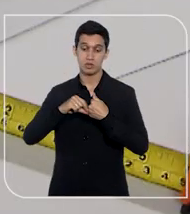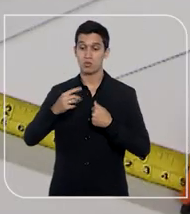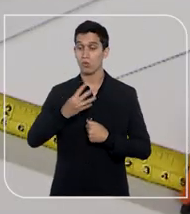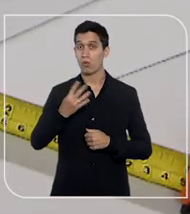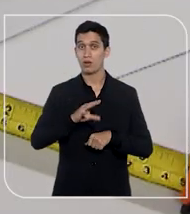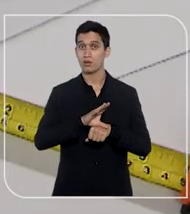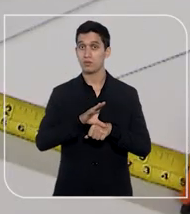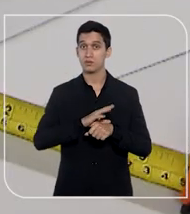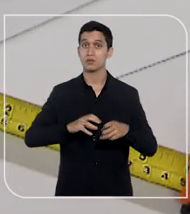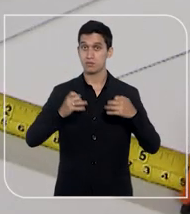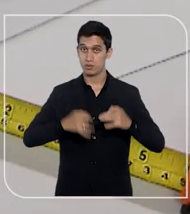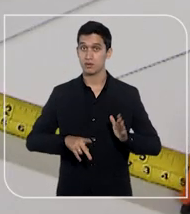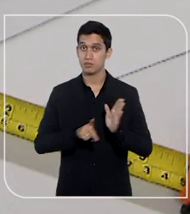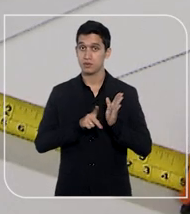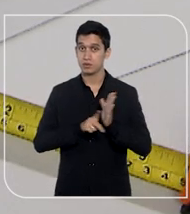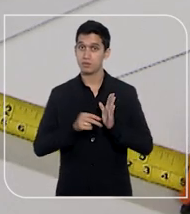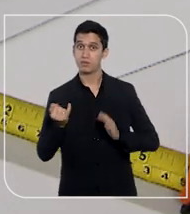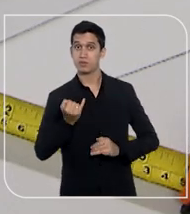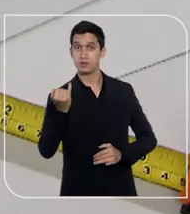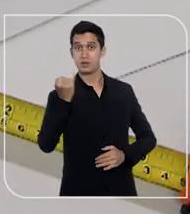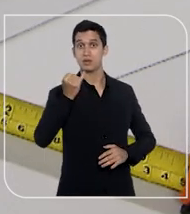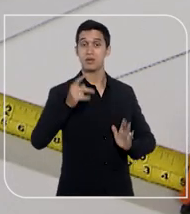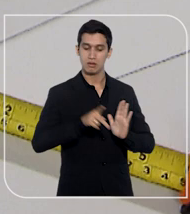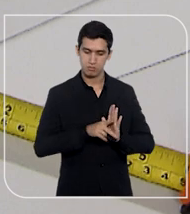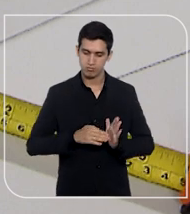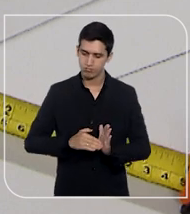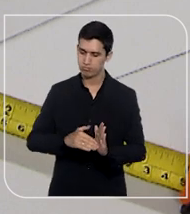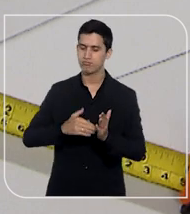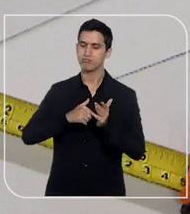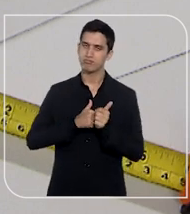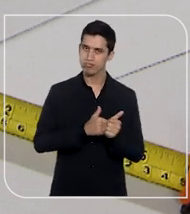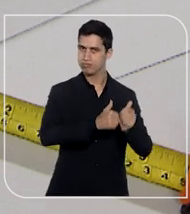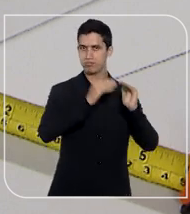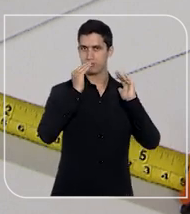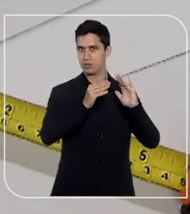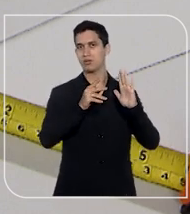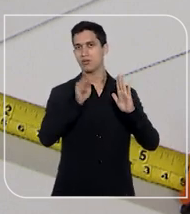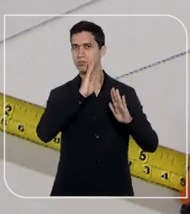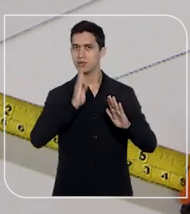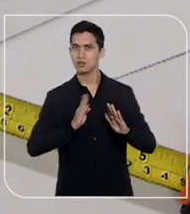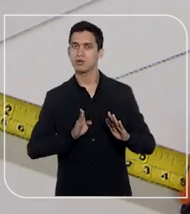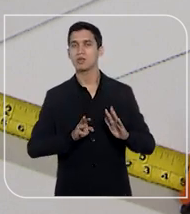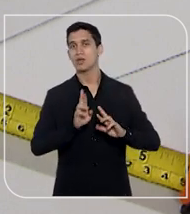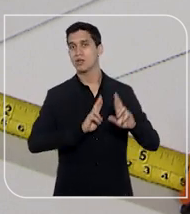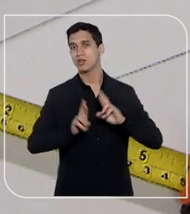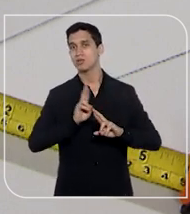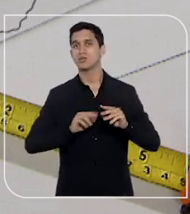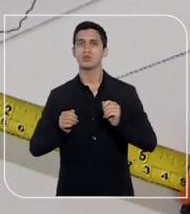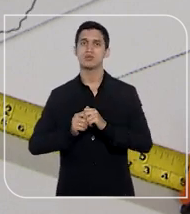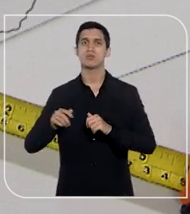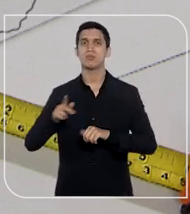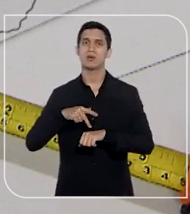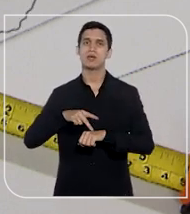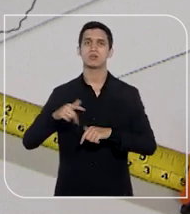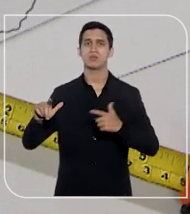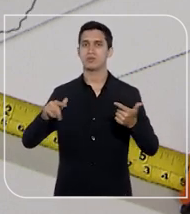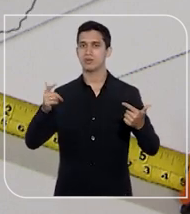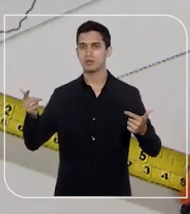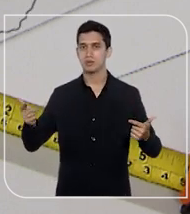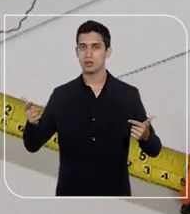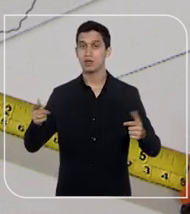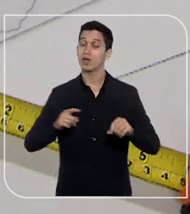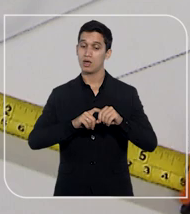Constituição lista os princípios fundamentais a serem seguidos pelo Brasil nas relações com outros países.